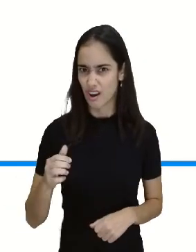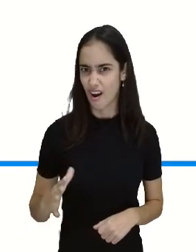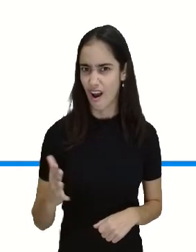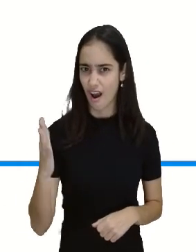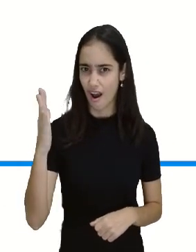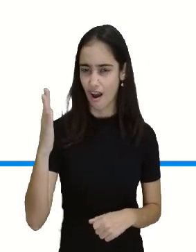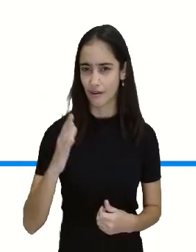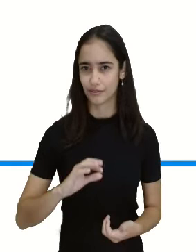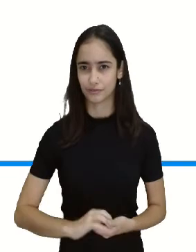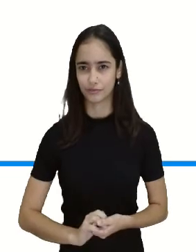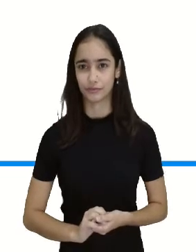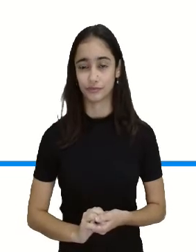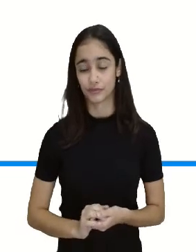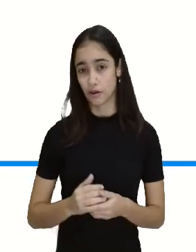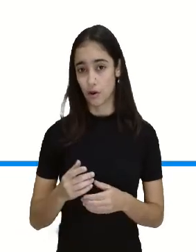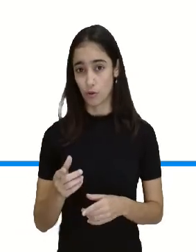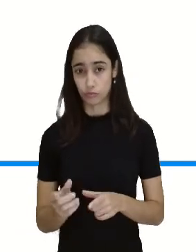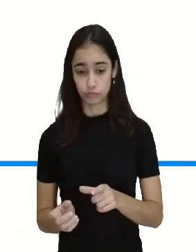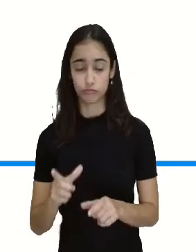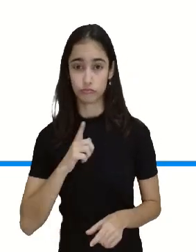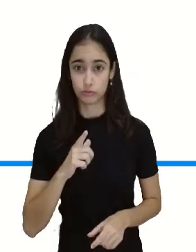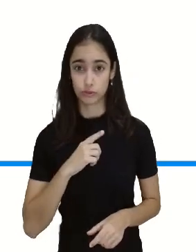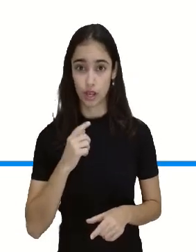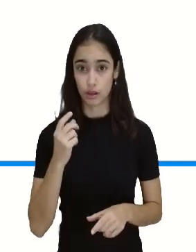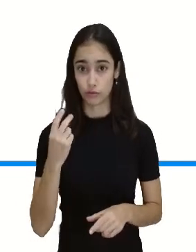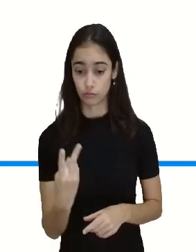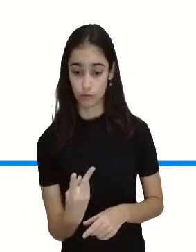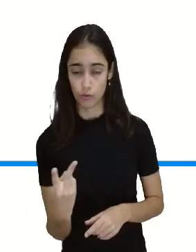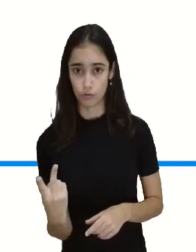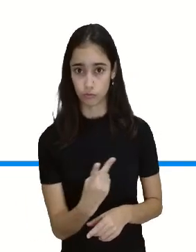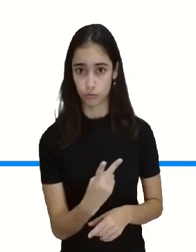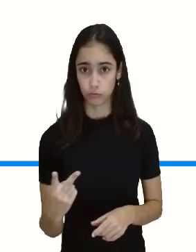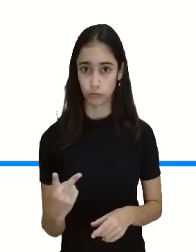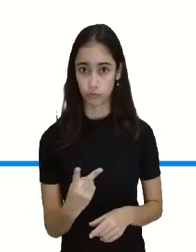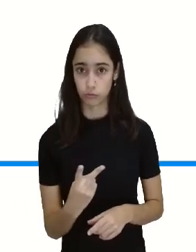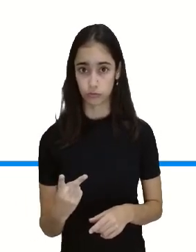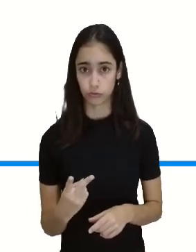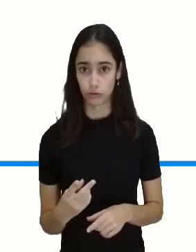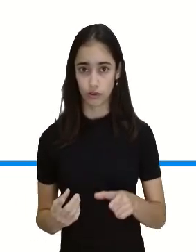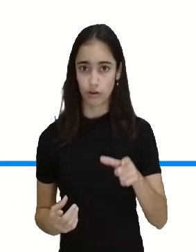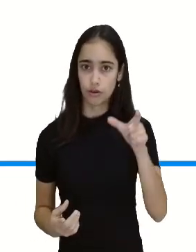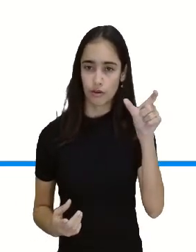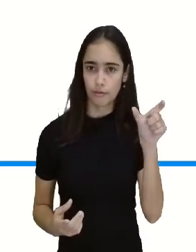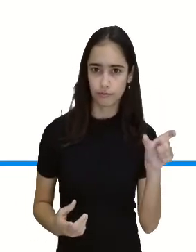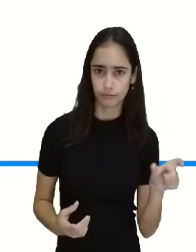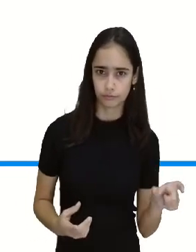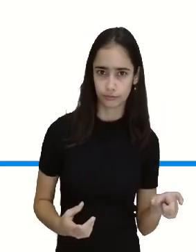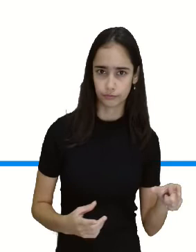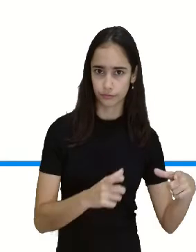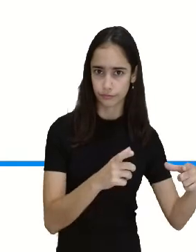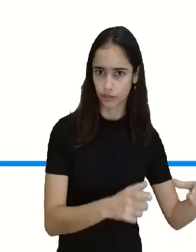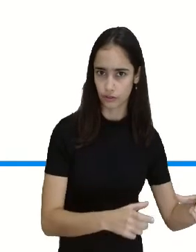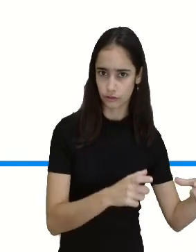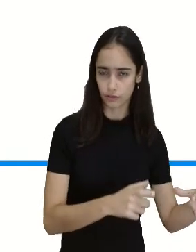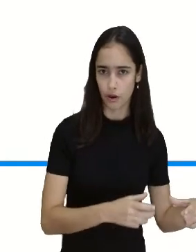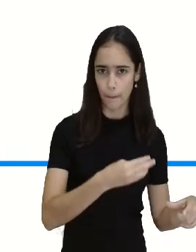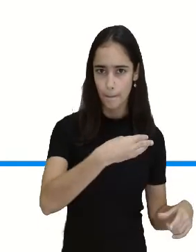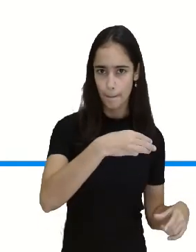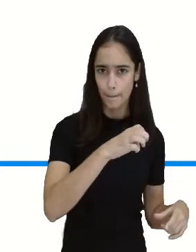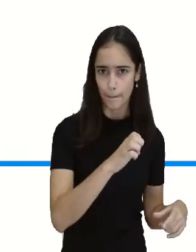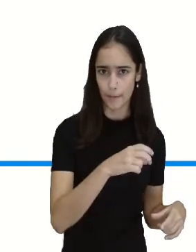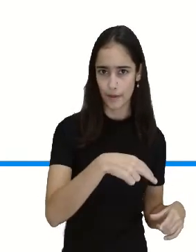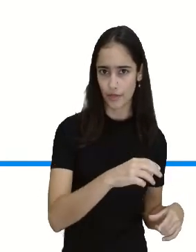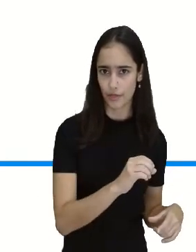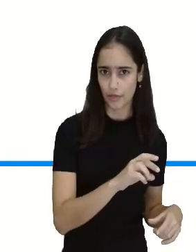preço. Preste atenção aí, um tomate bem bonito e também vende tomates e batatas, né? Mas